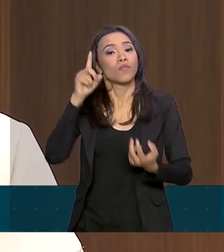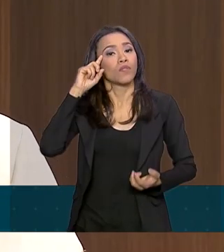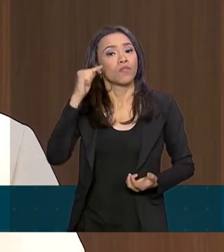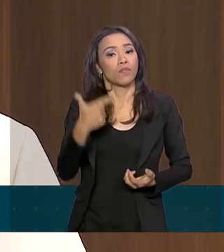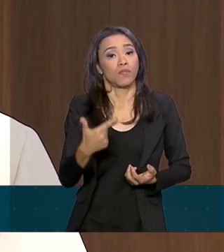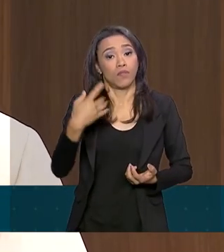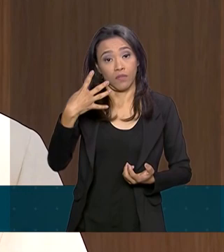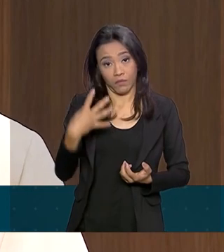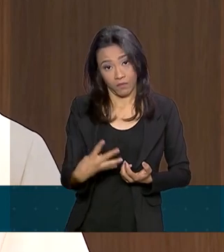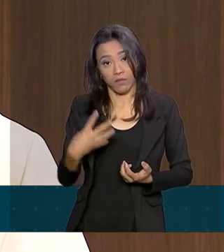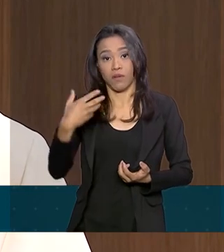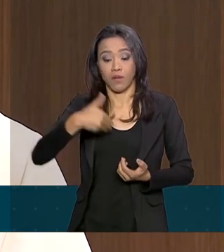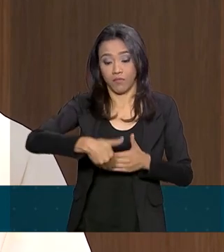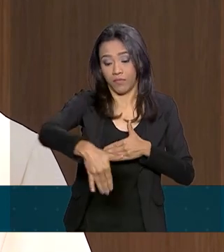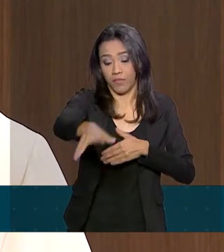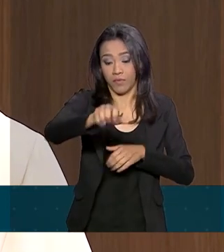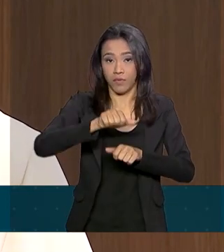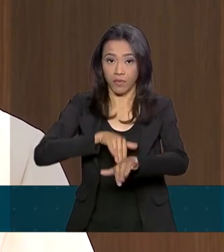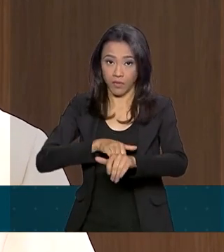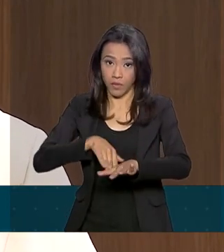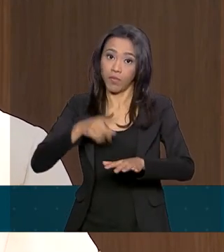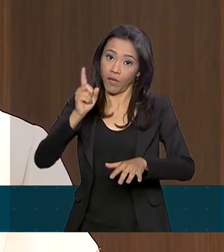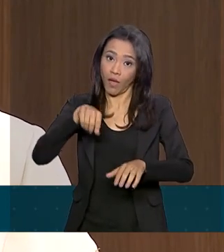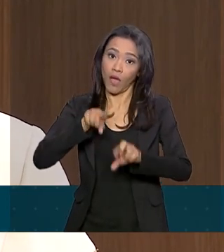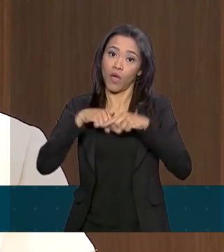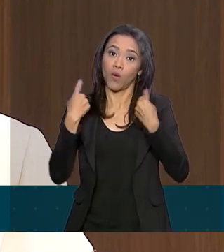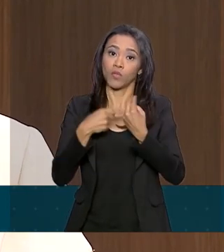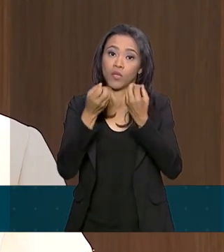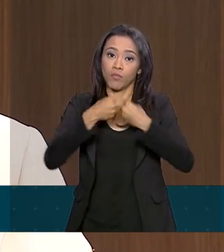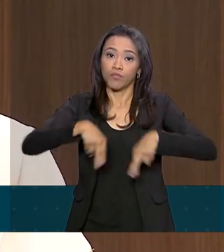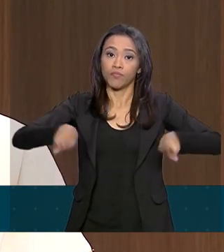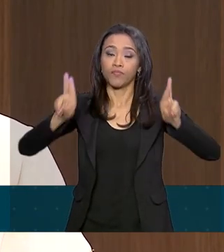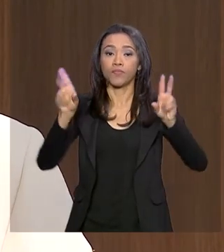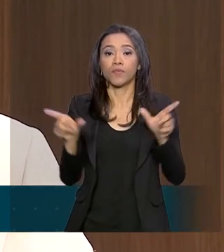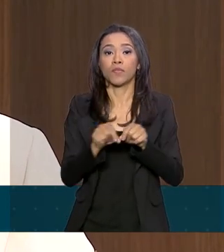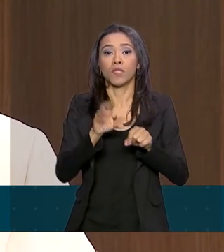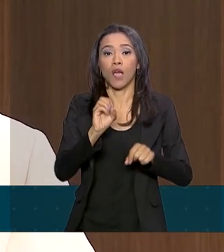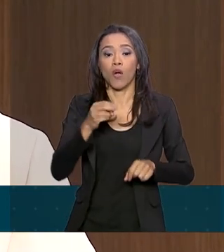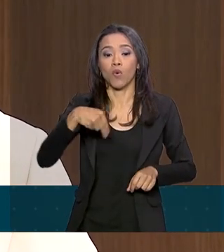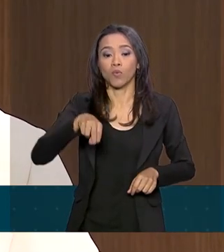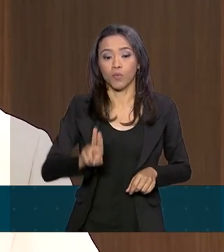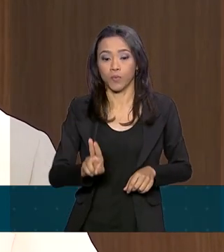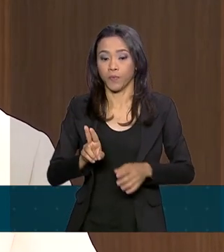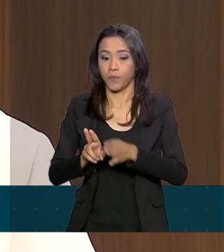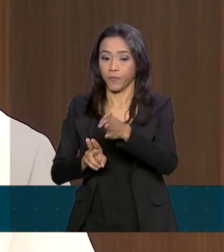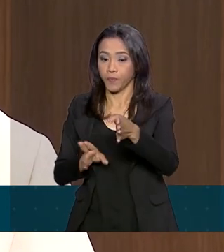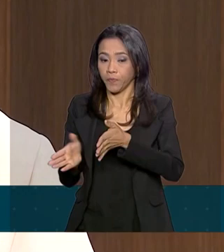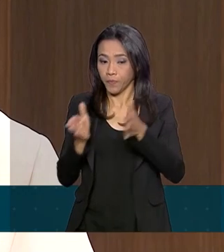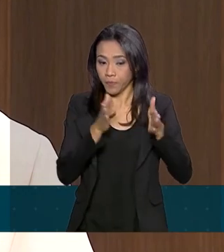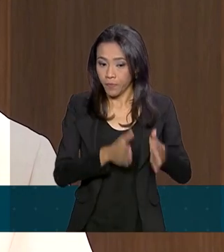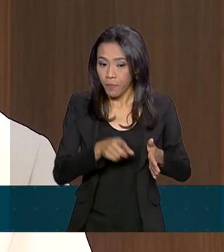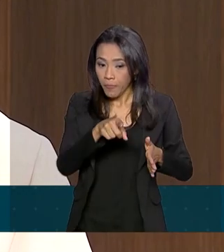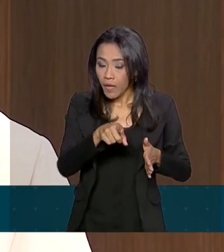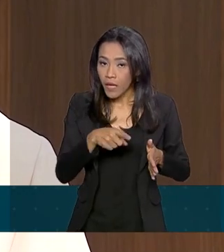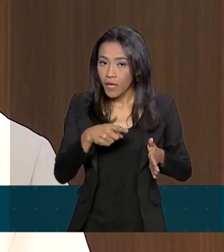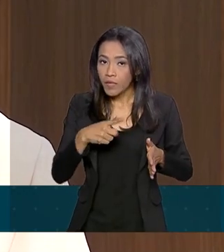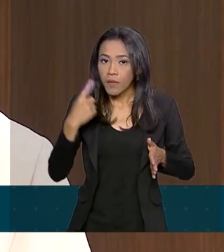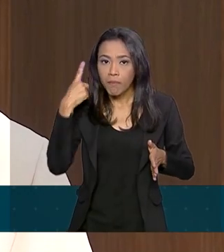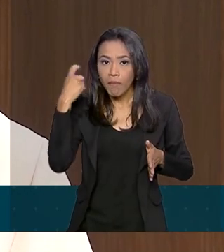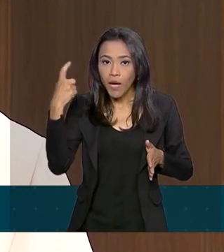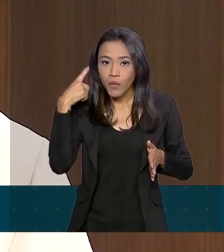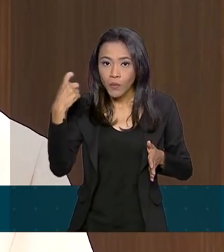É, hoje que ele começou a apresentar novamente aqueles barulhos a que eu me refiro, que são os ruídos